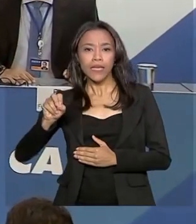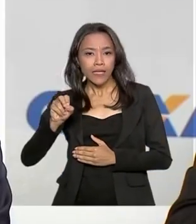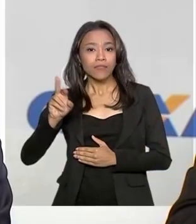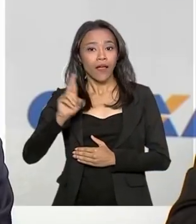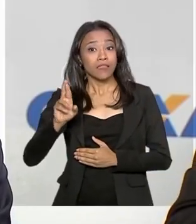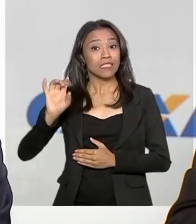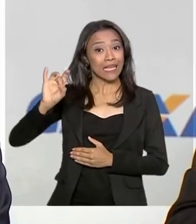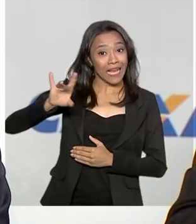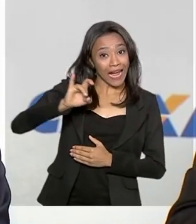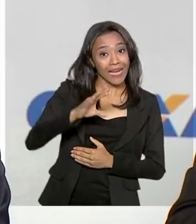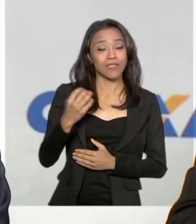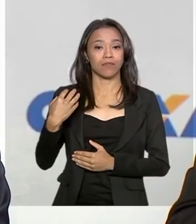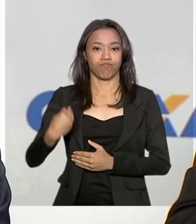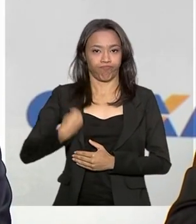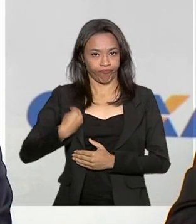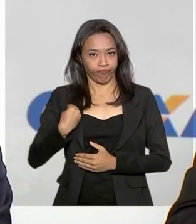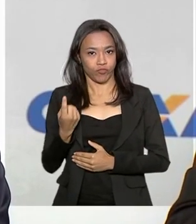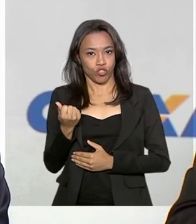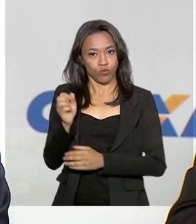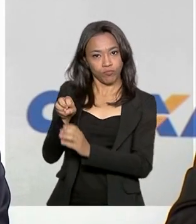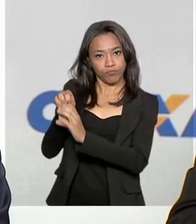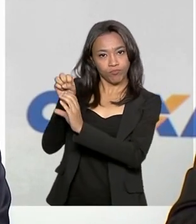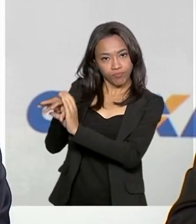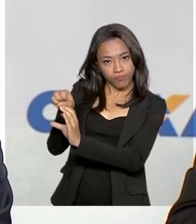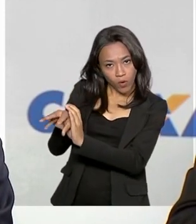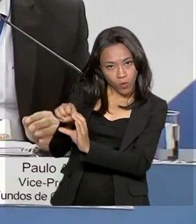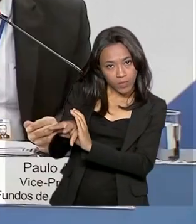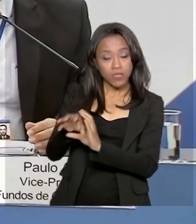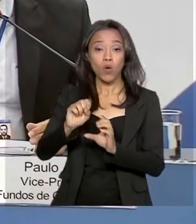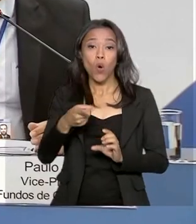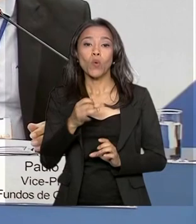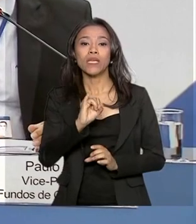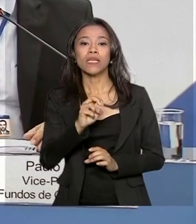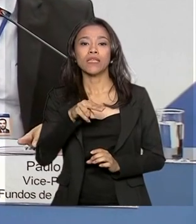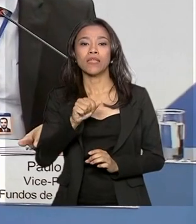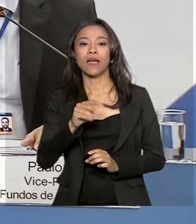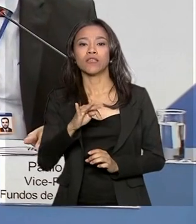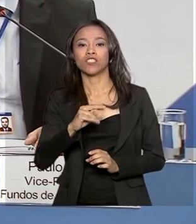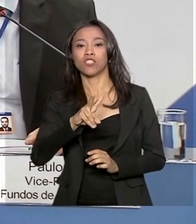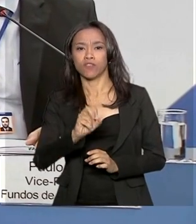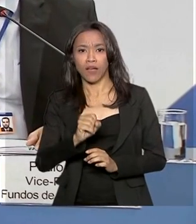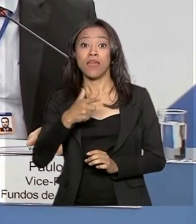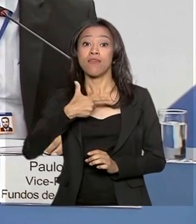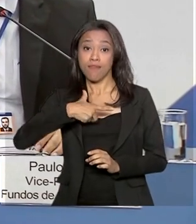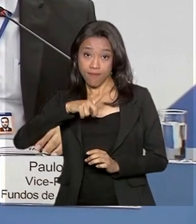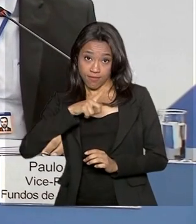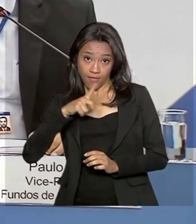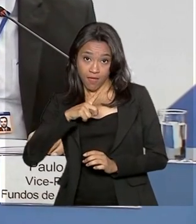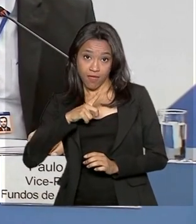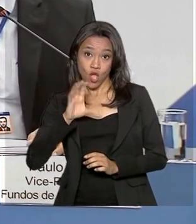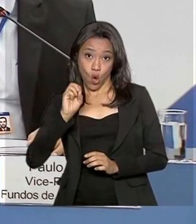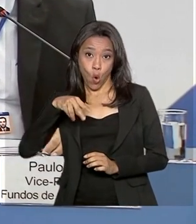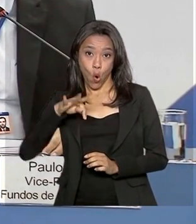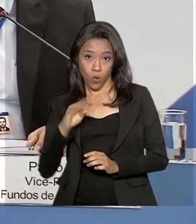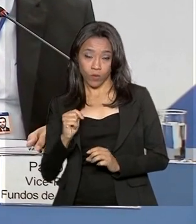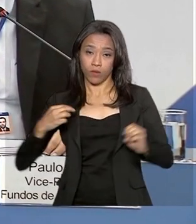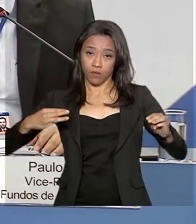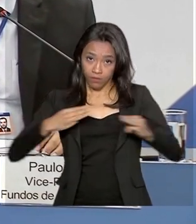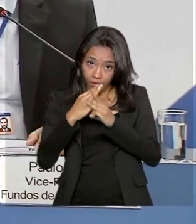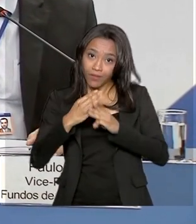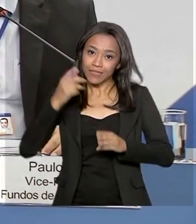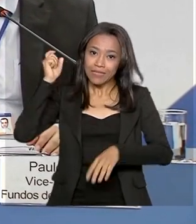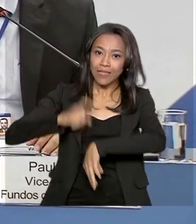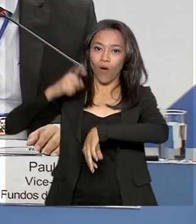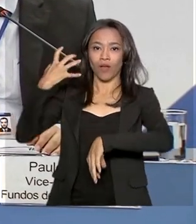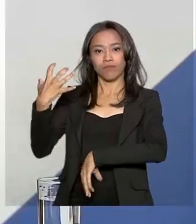ativa ou inativa. Quem tem conta poupança na Caixa recebe o valor direto na conta. Esses saques serão liberados